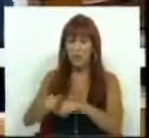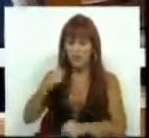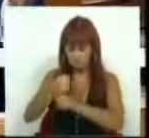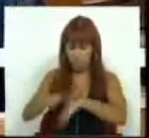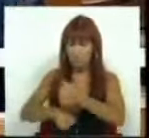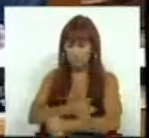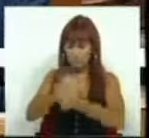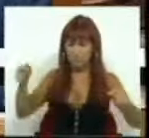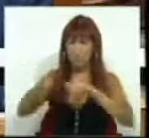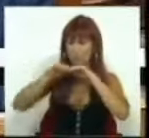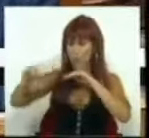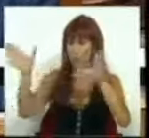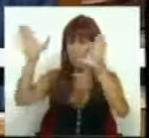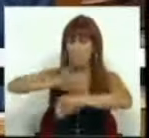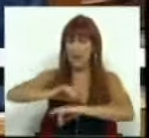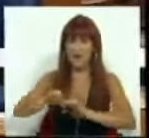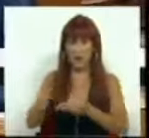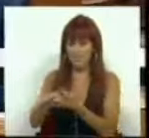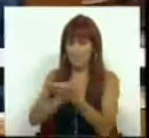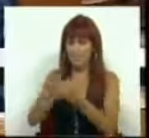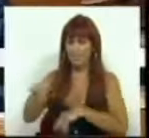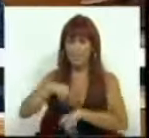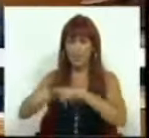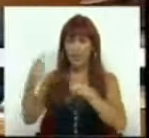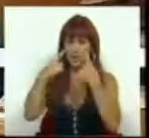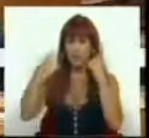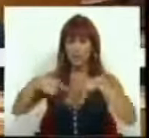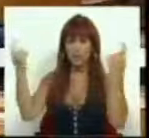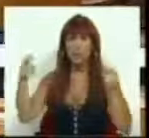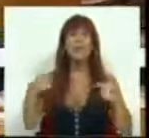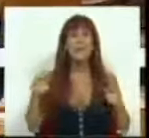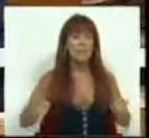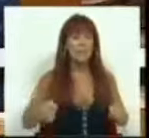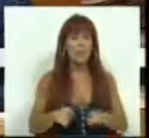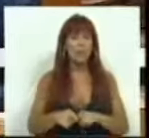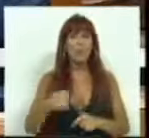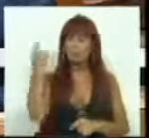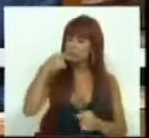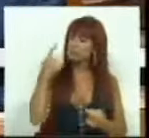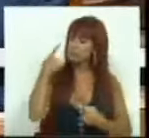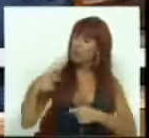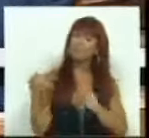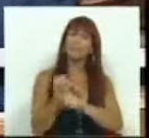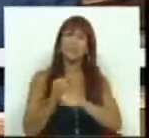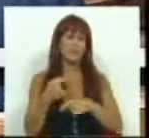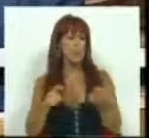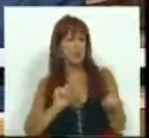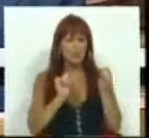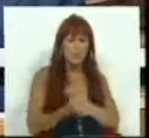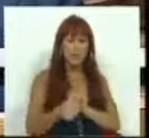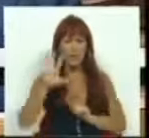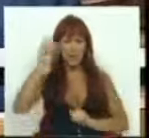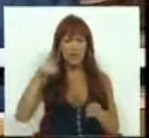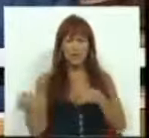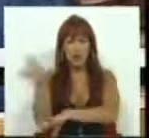eficiente e mais sustentável como pilar das políticas públicas. E temos também que ser protagonistas ativos da mudança que